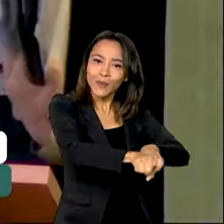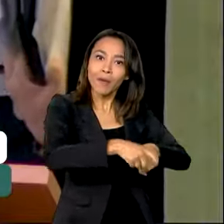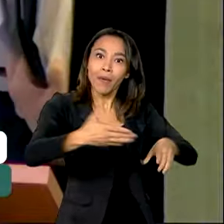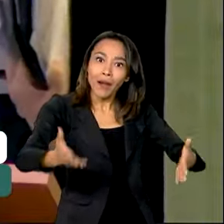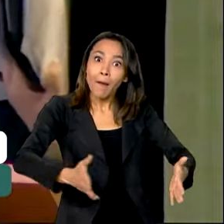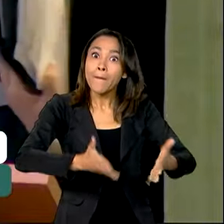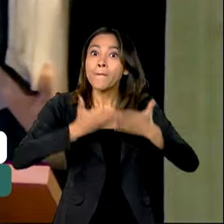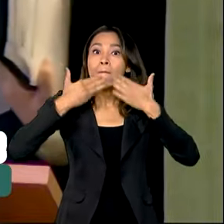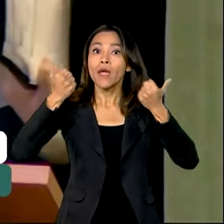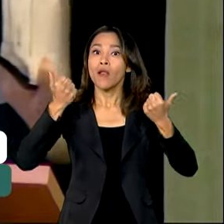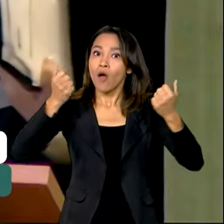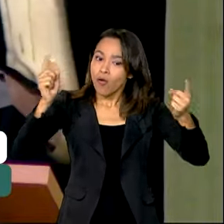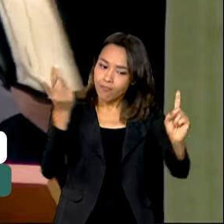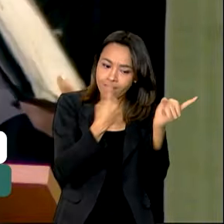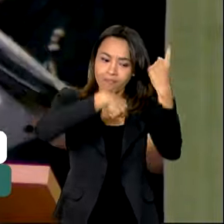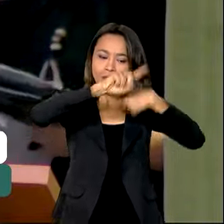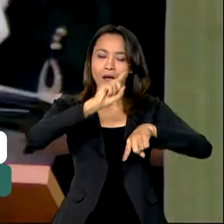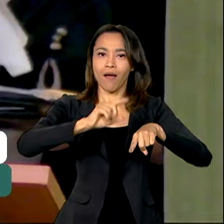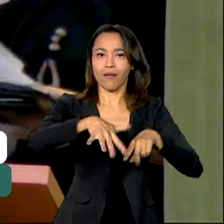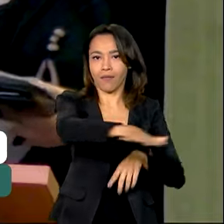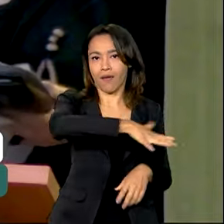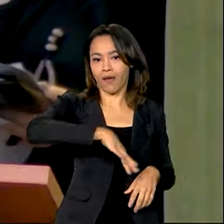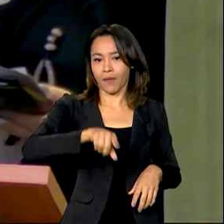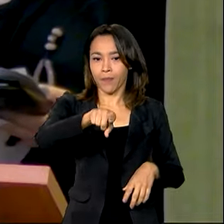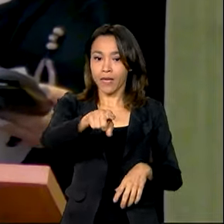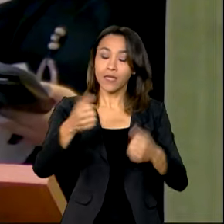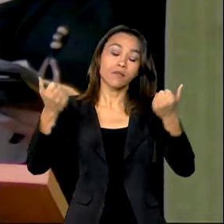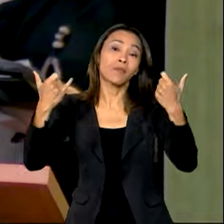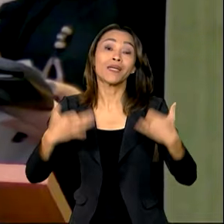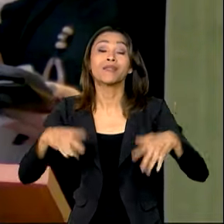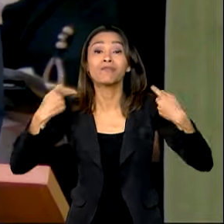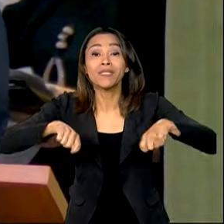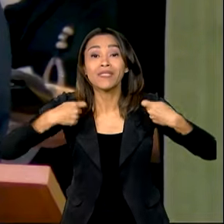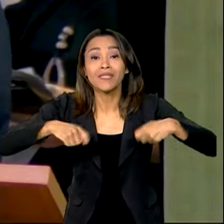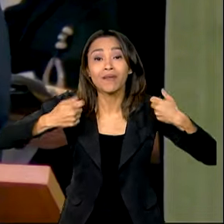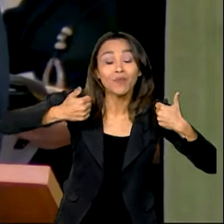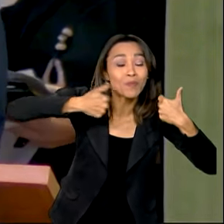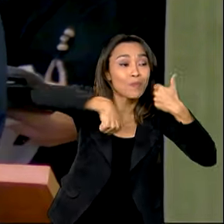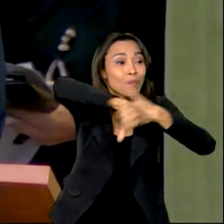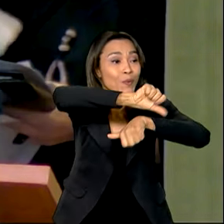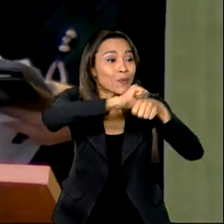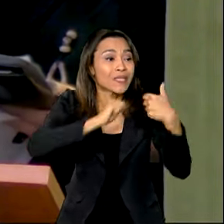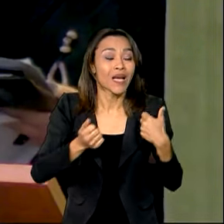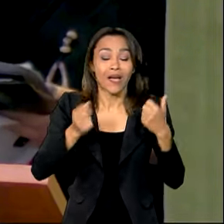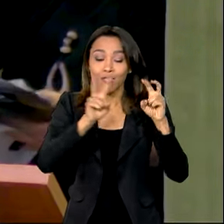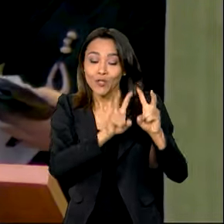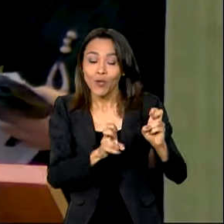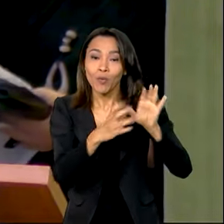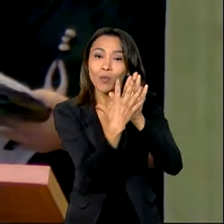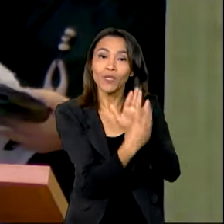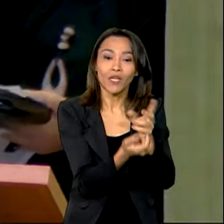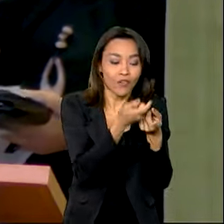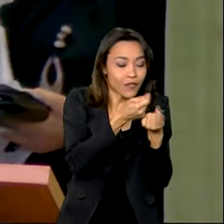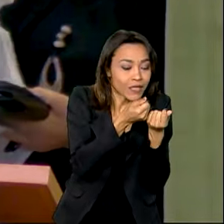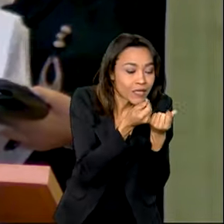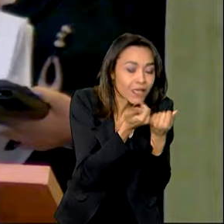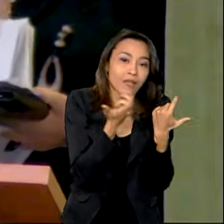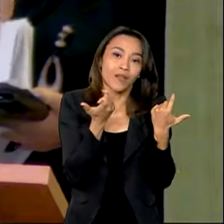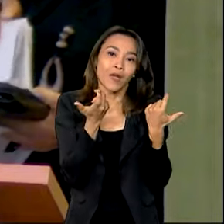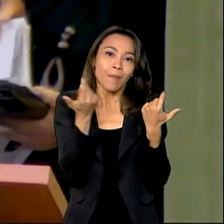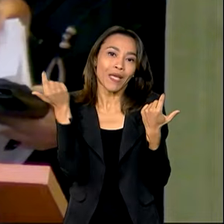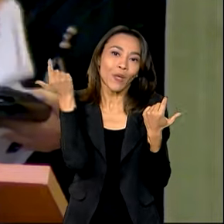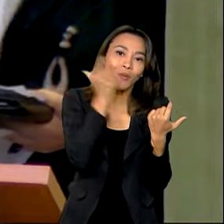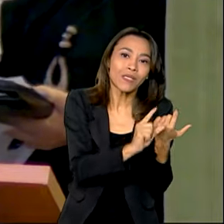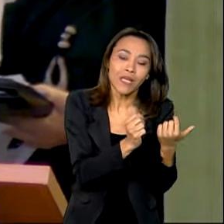Nós temos que fazer uma mudança muito profunda nas nossas instituições financeiras, para que o crédito chegue ao